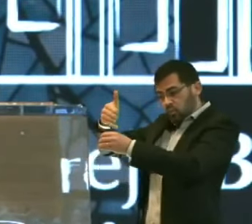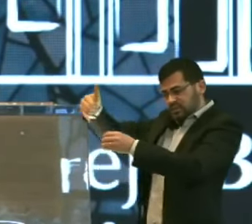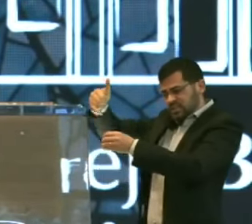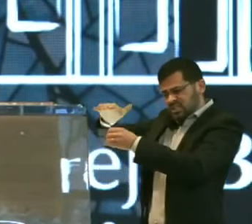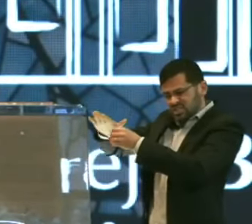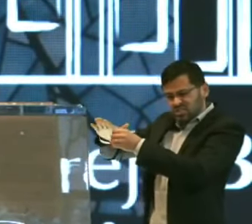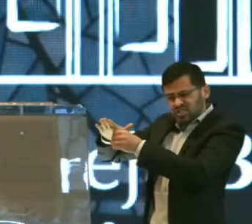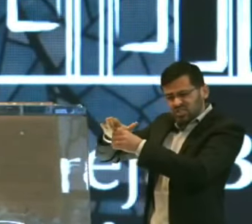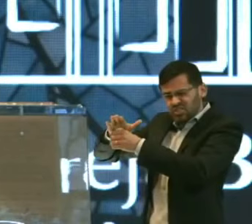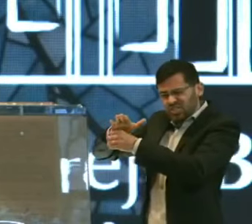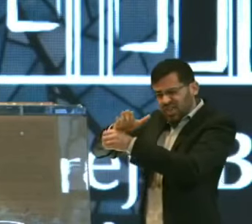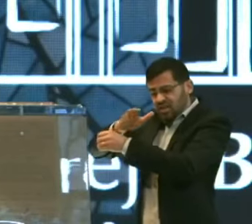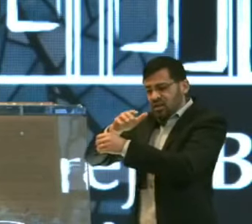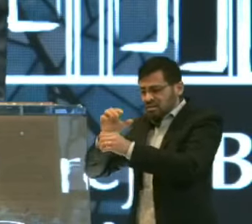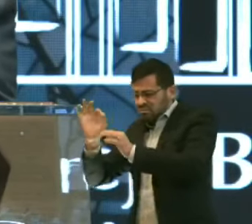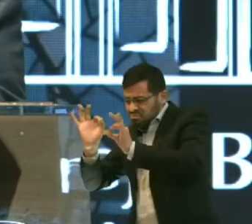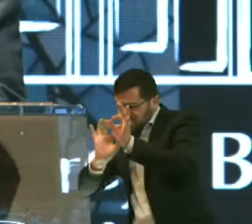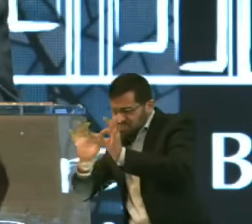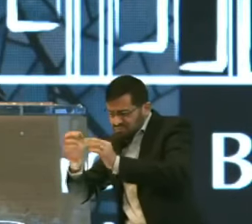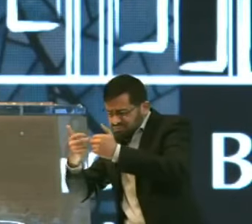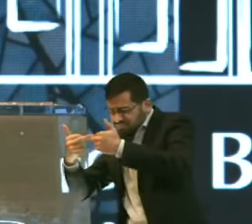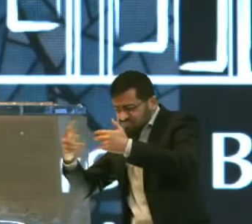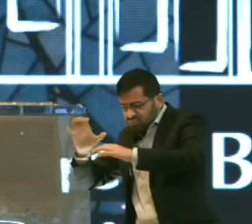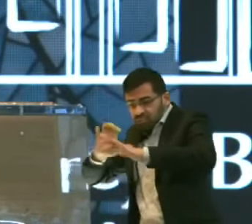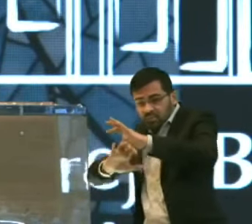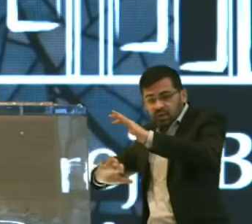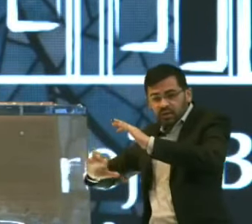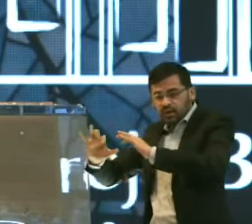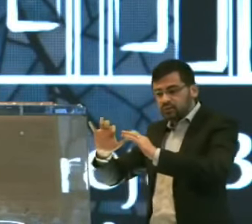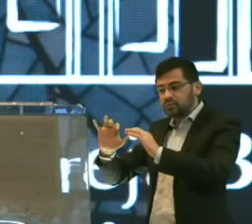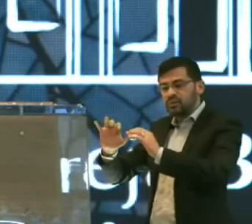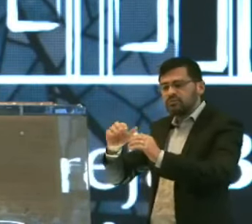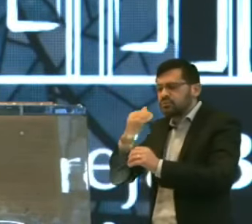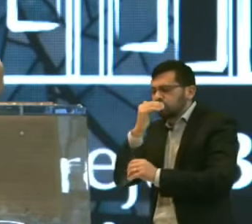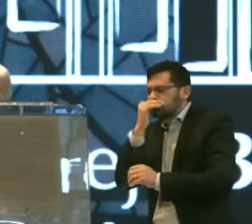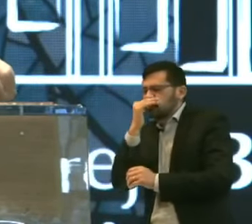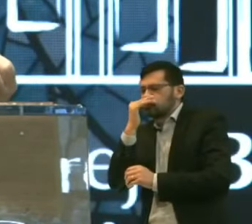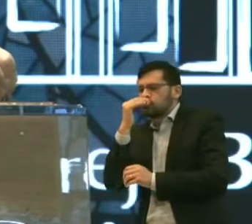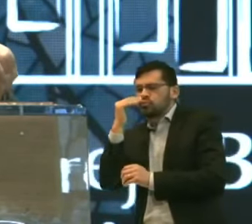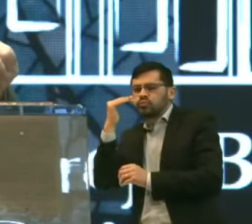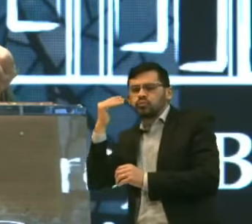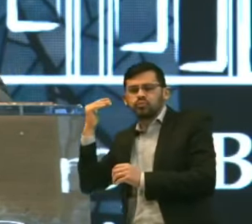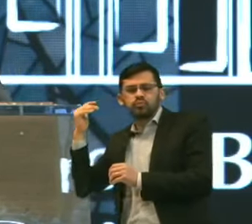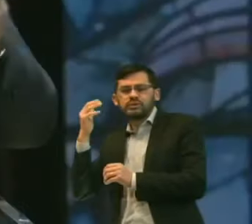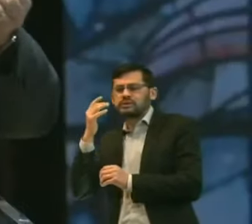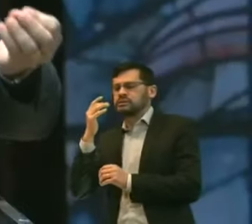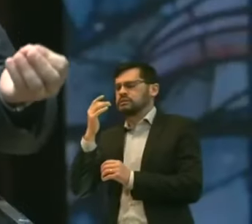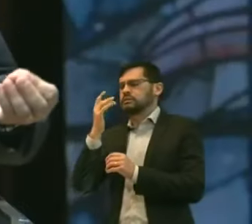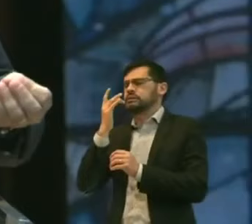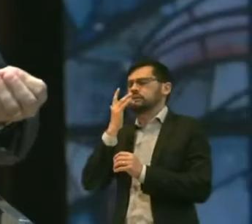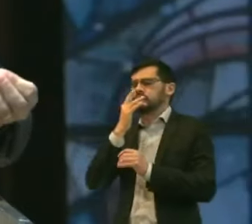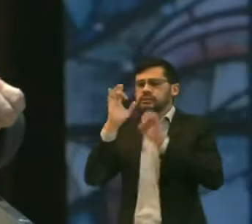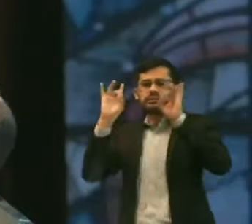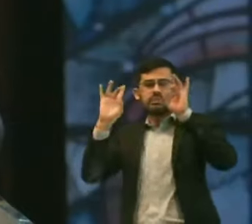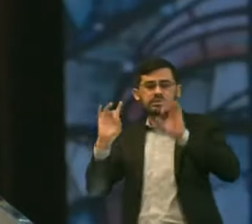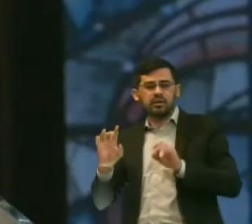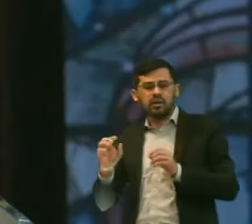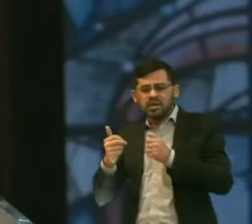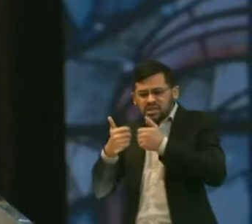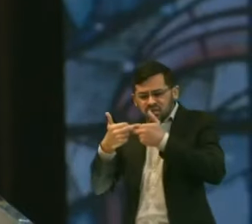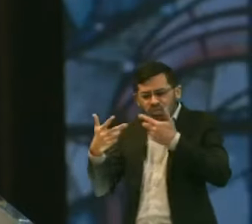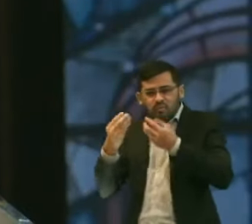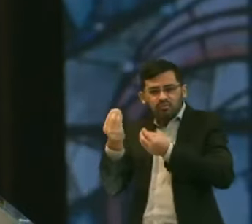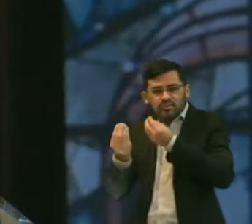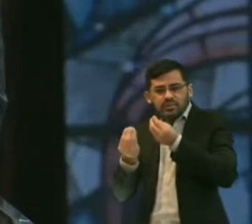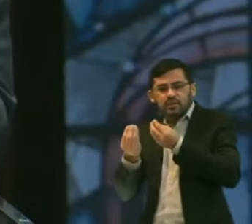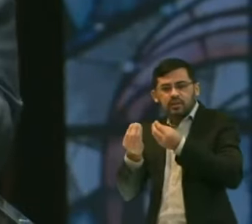Amassado com algumas ervas Que viravam um perfume E que a receita desse perfume